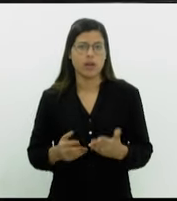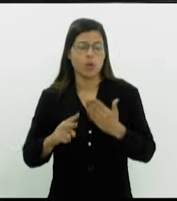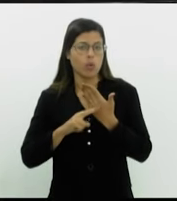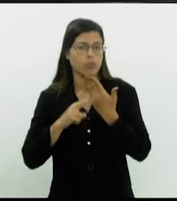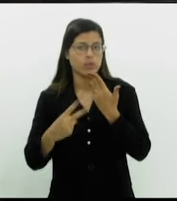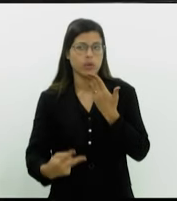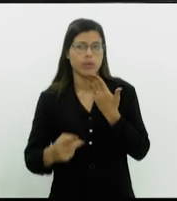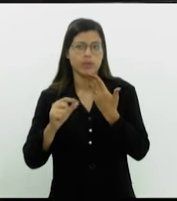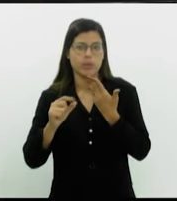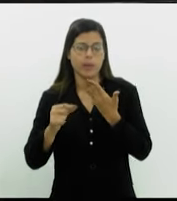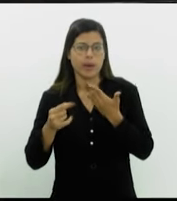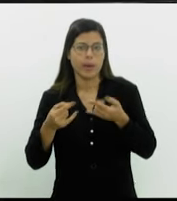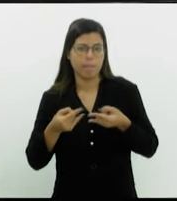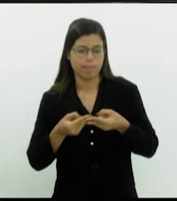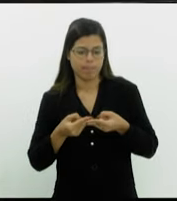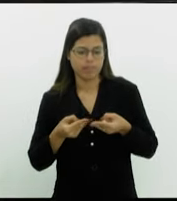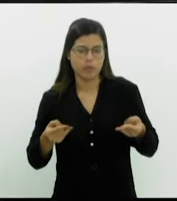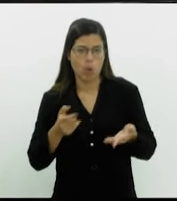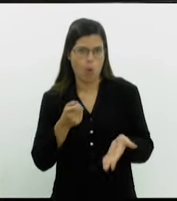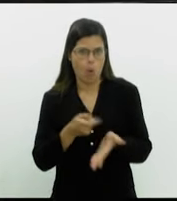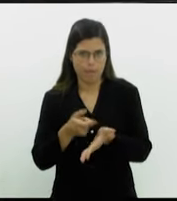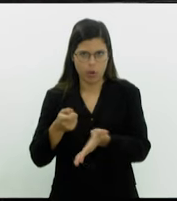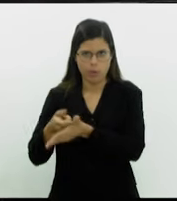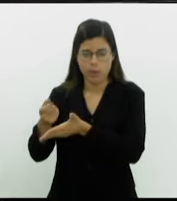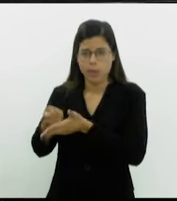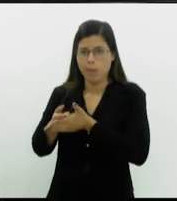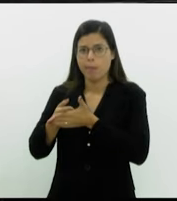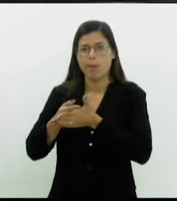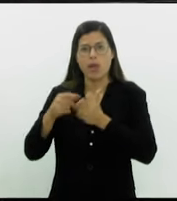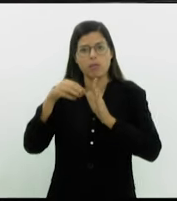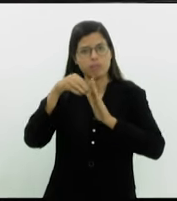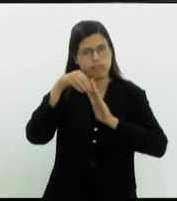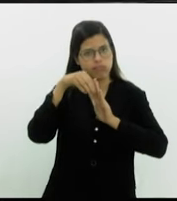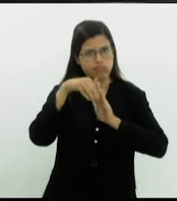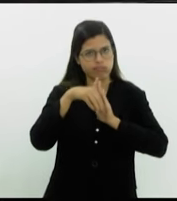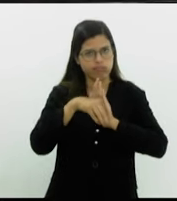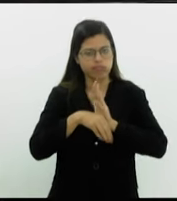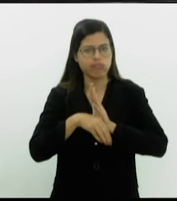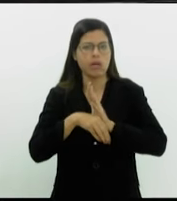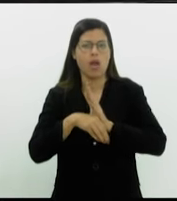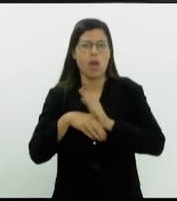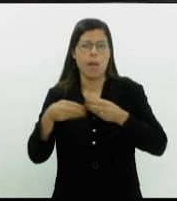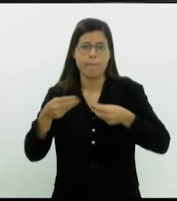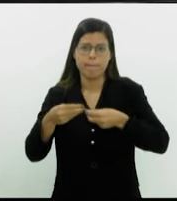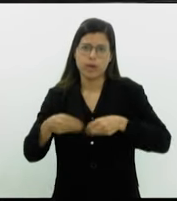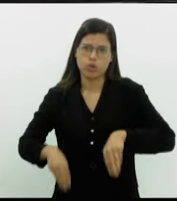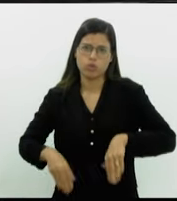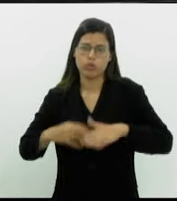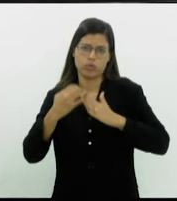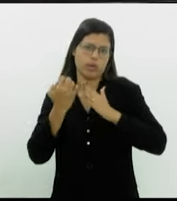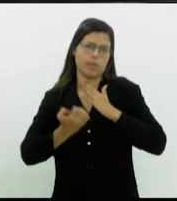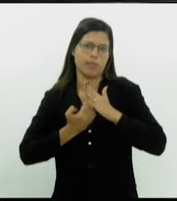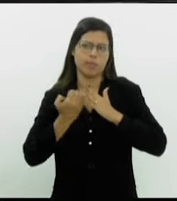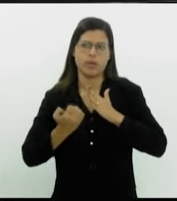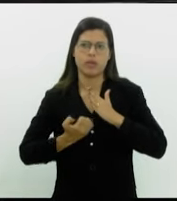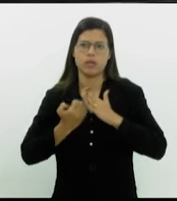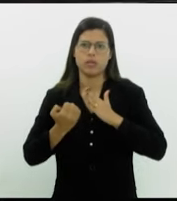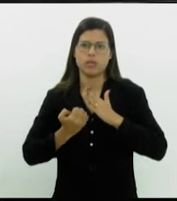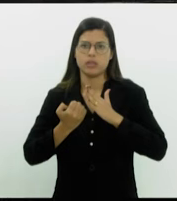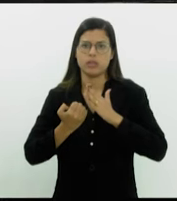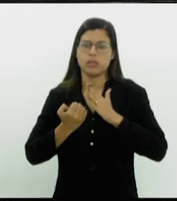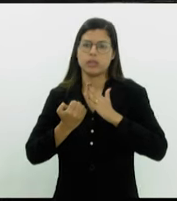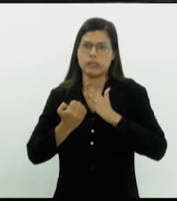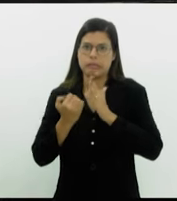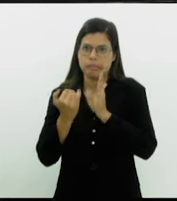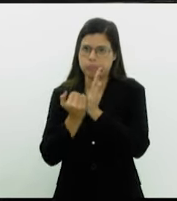bilheteria caía e o dito prejuízo da empresa aumentava.